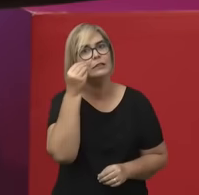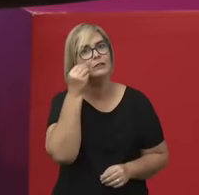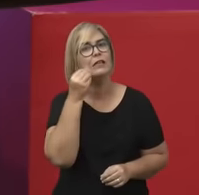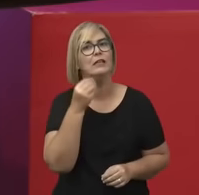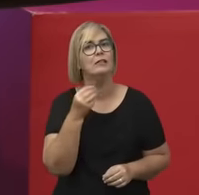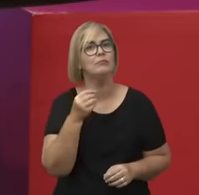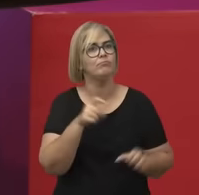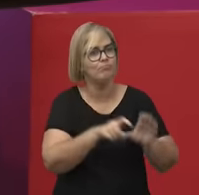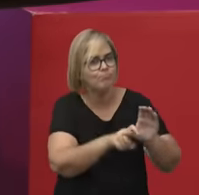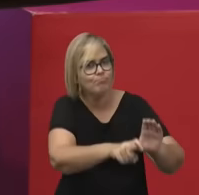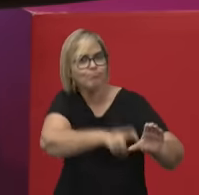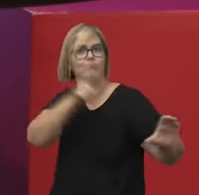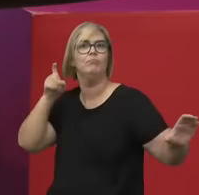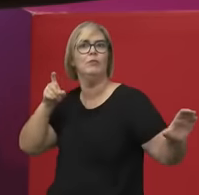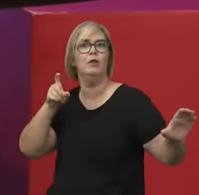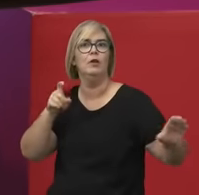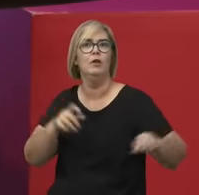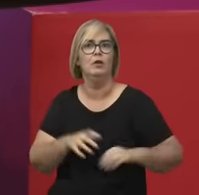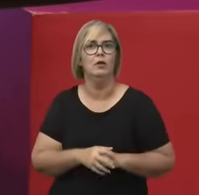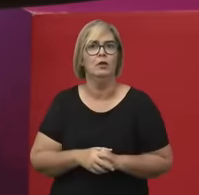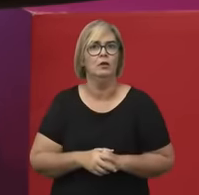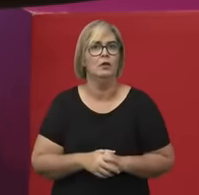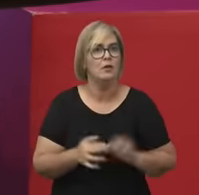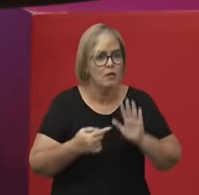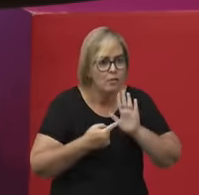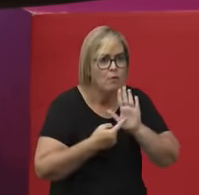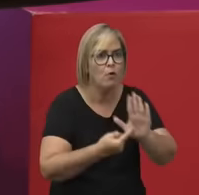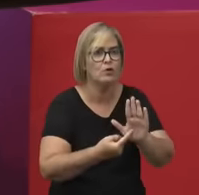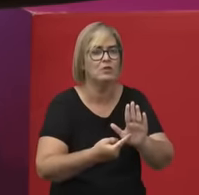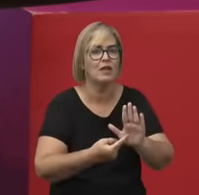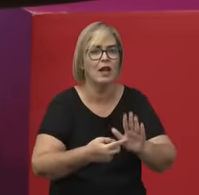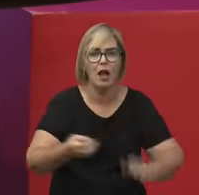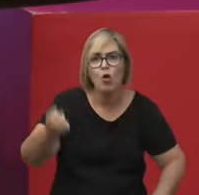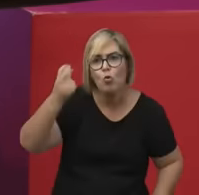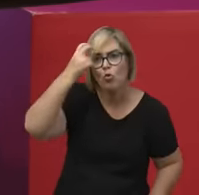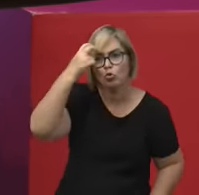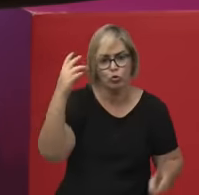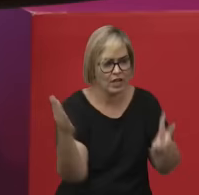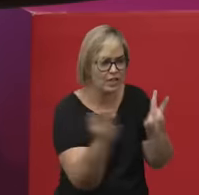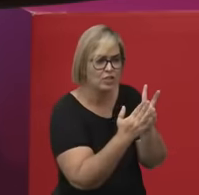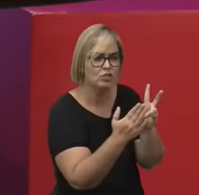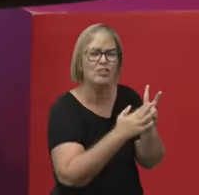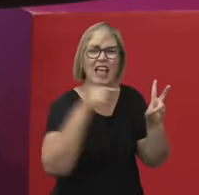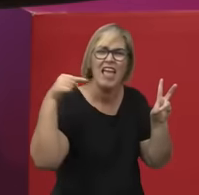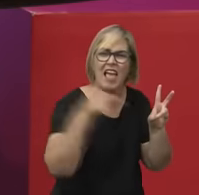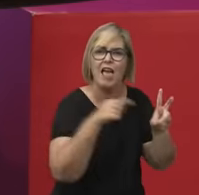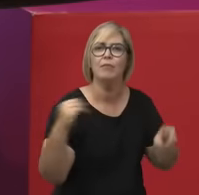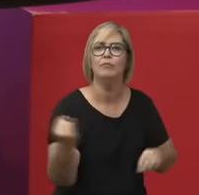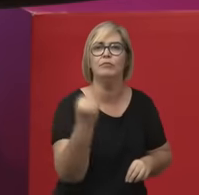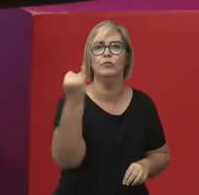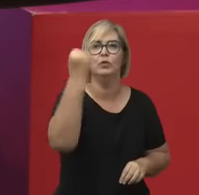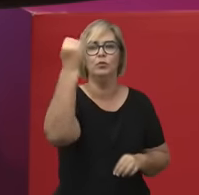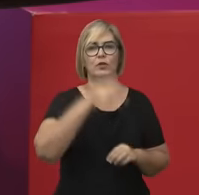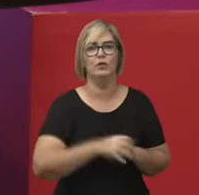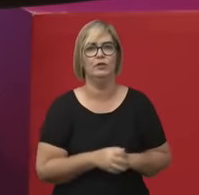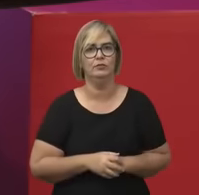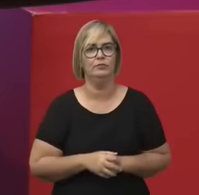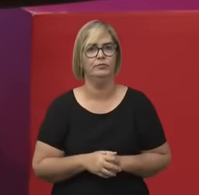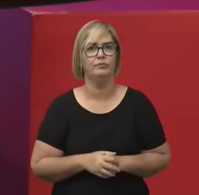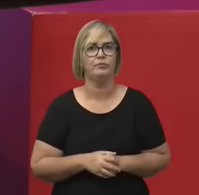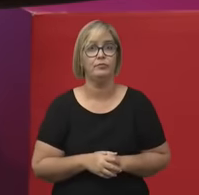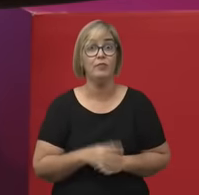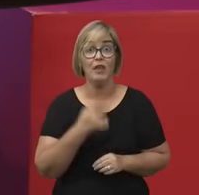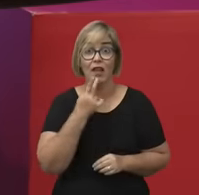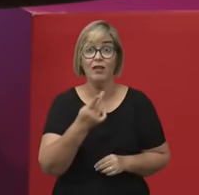escravidão, para defender a incorporação da cultura indígena no Brasil, ela faz uma crítica profunda ao lugar que as